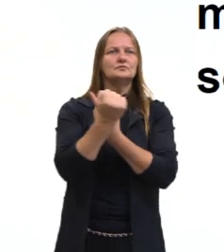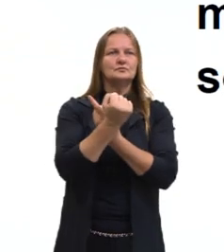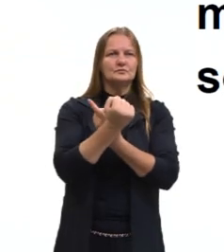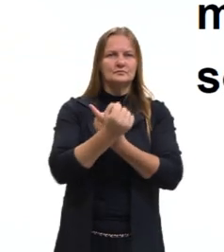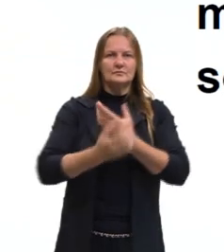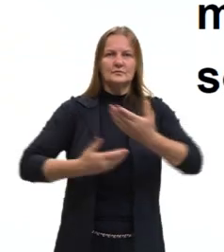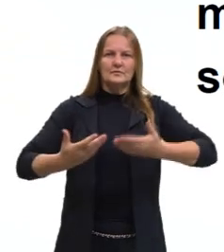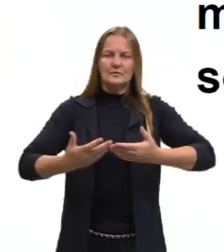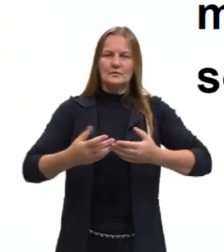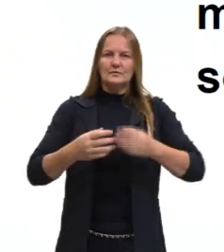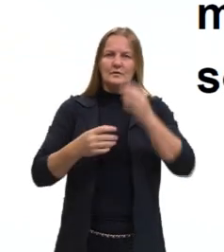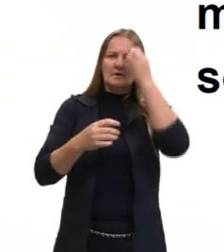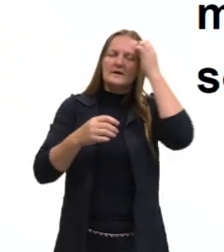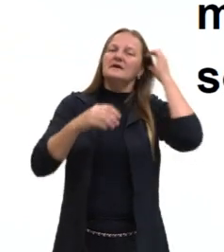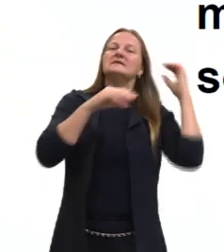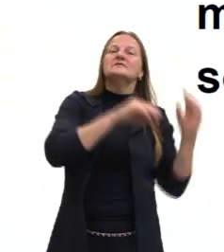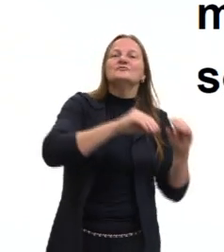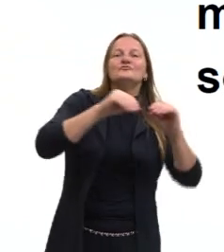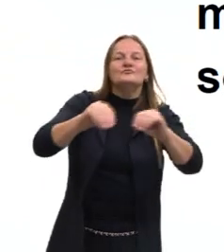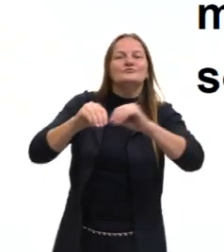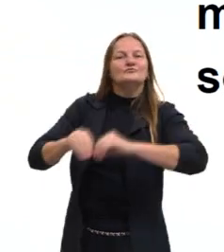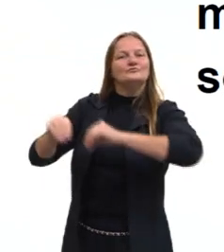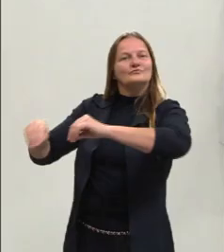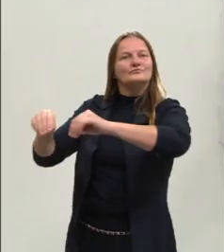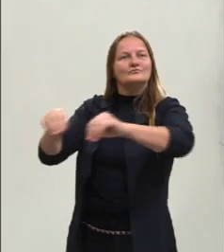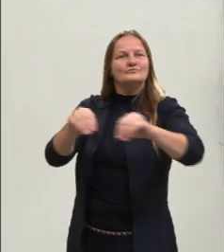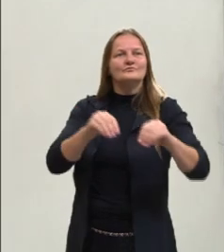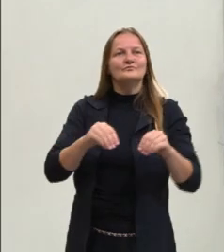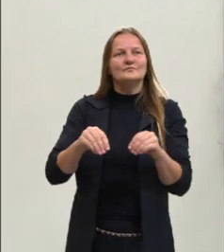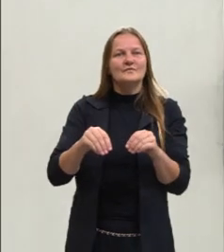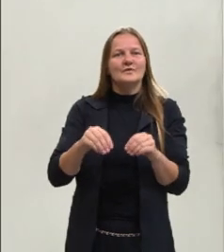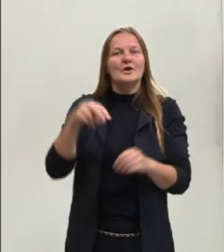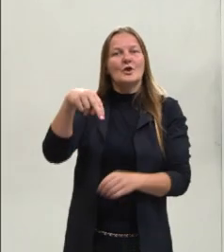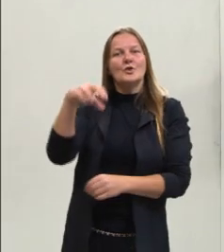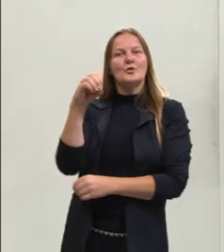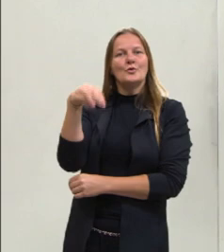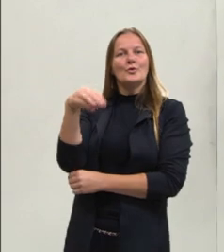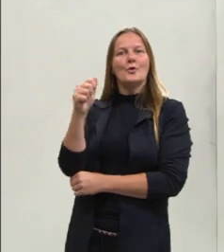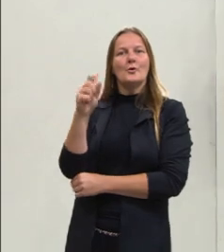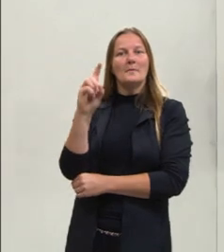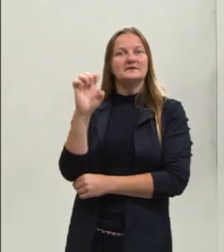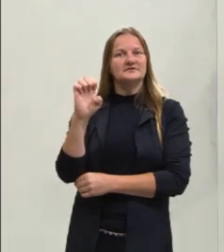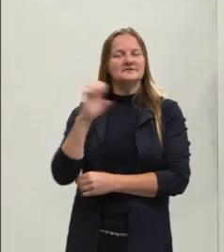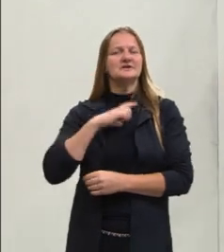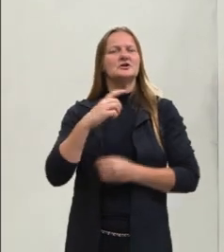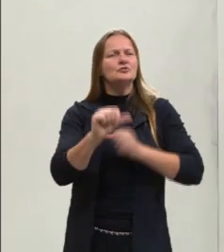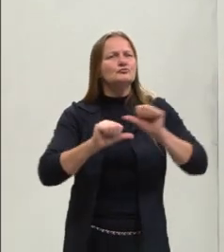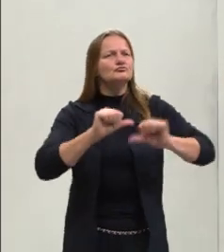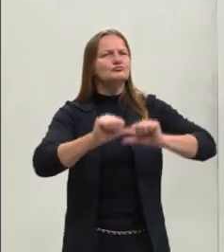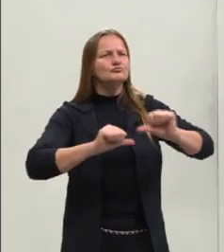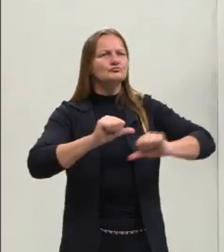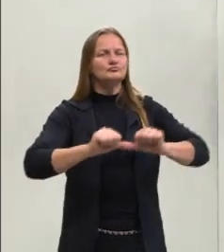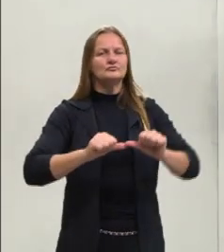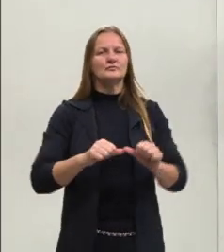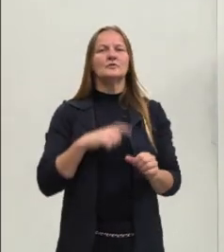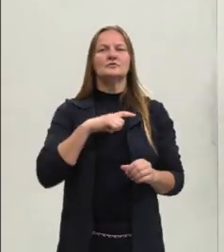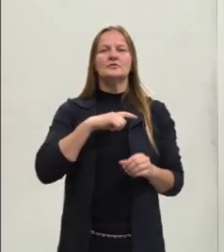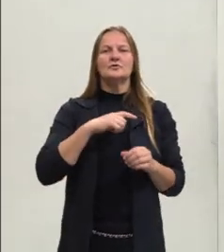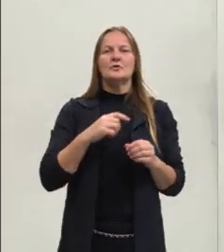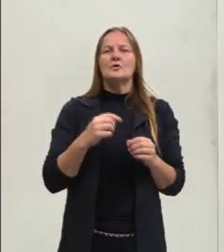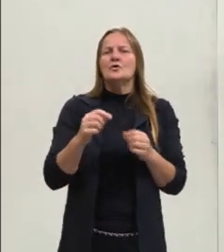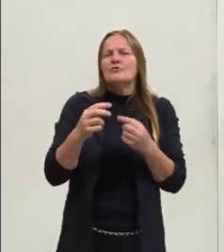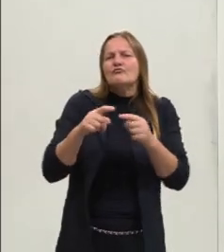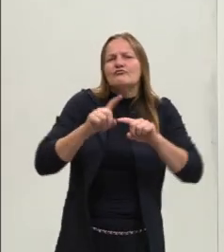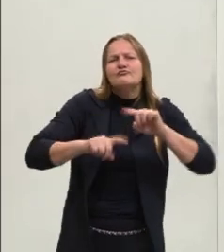deixando de ser nômade e começando a se estabelecer em locais fixos, começando a ter que fazer uma troca de bem, de valores,